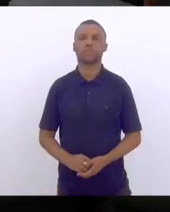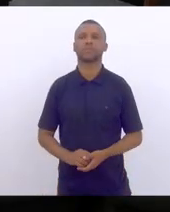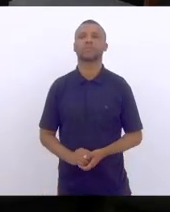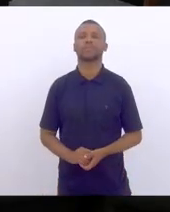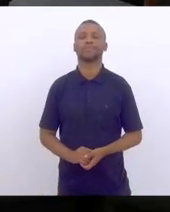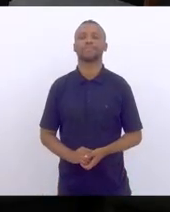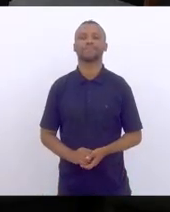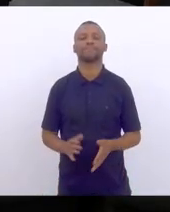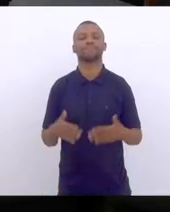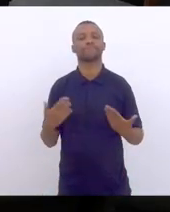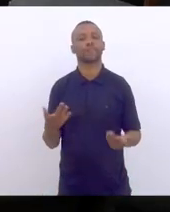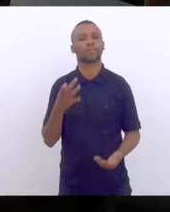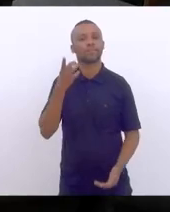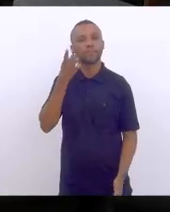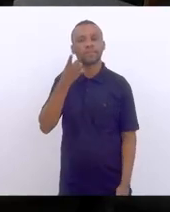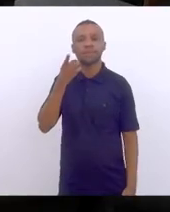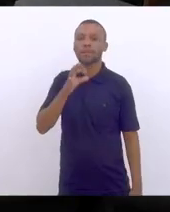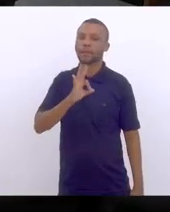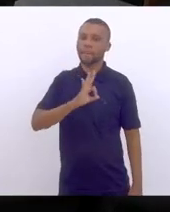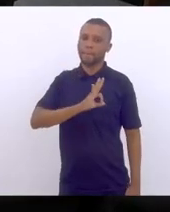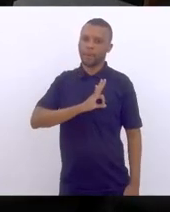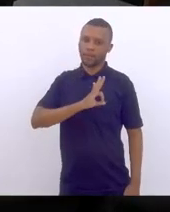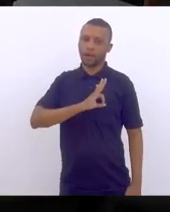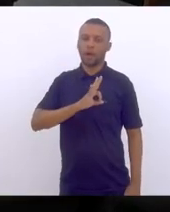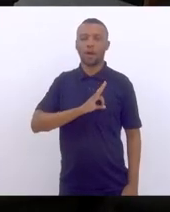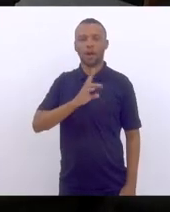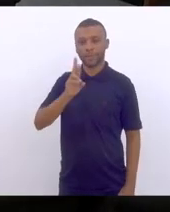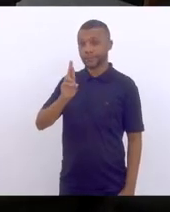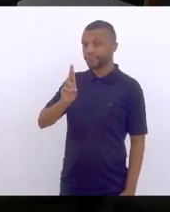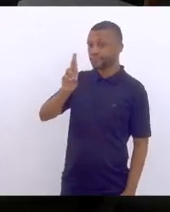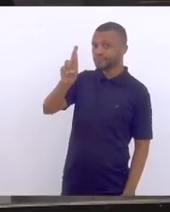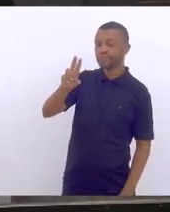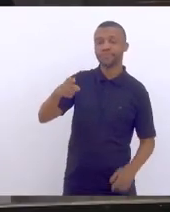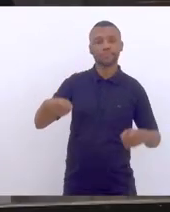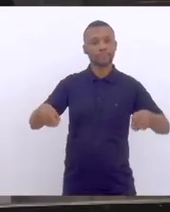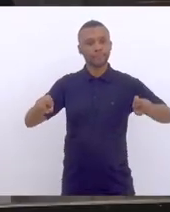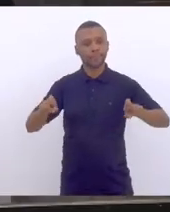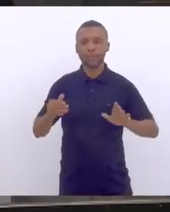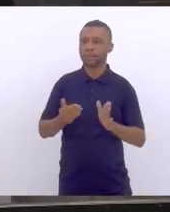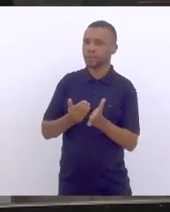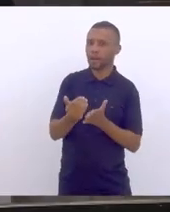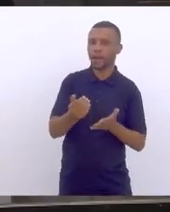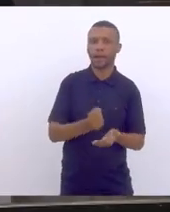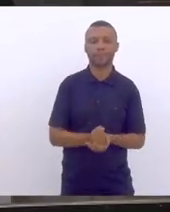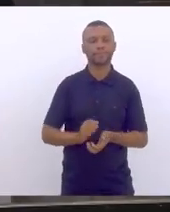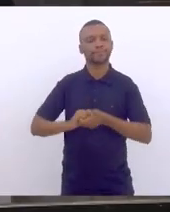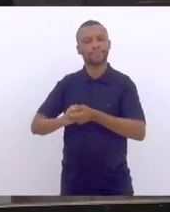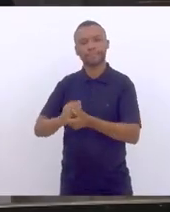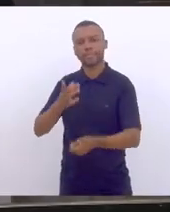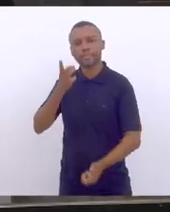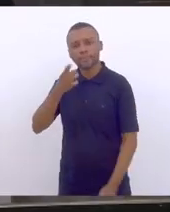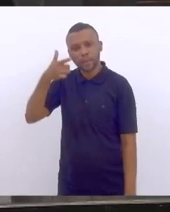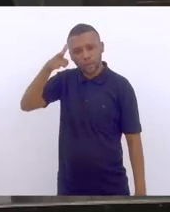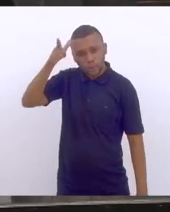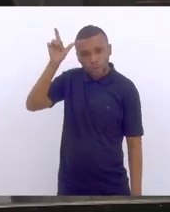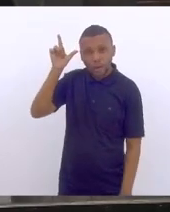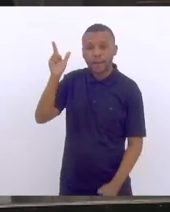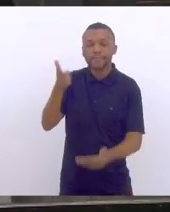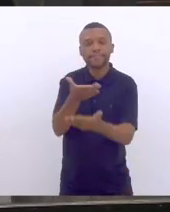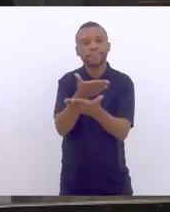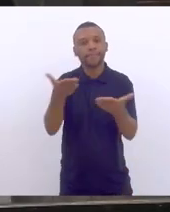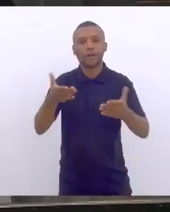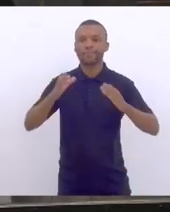Deputada Marta Rocha que preside o expediente inicial, deputado Luiz Paulo, cidadãos e